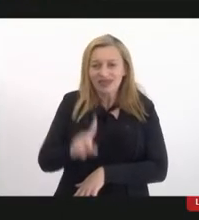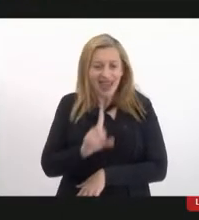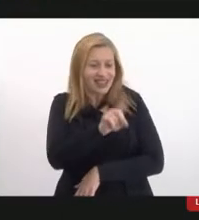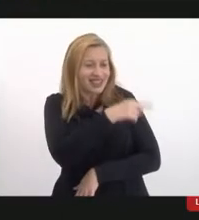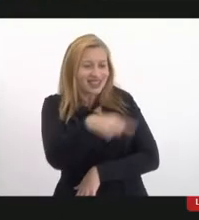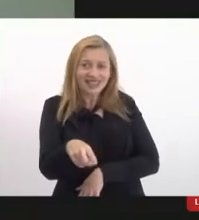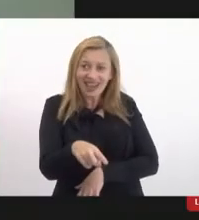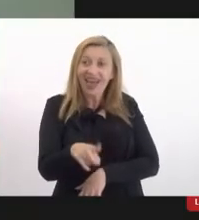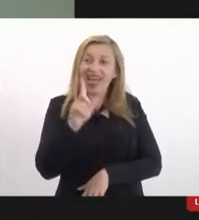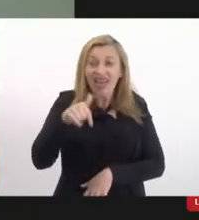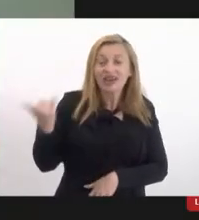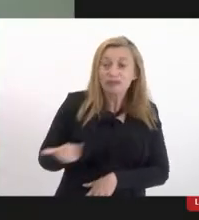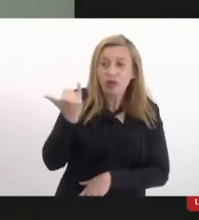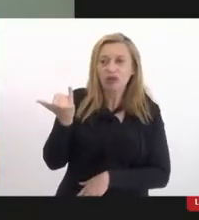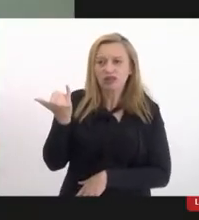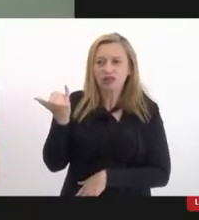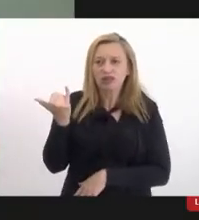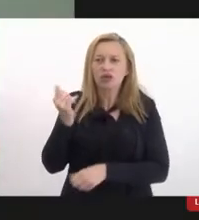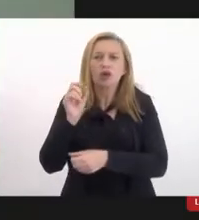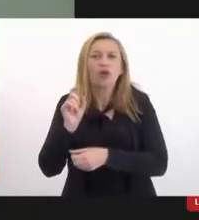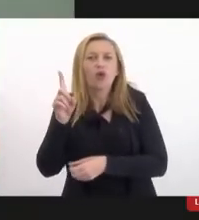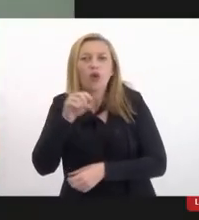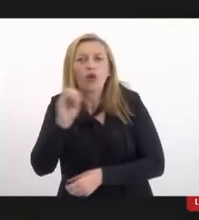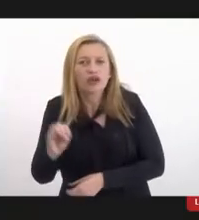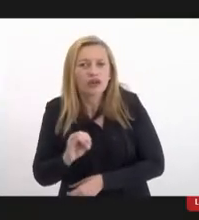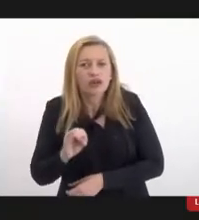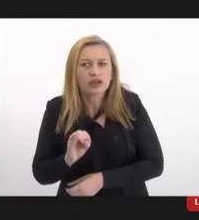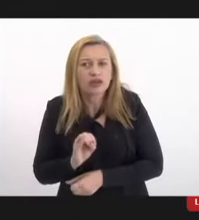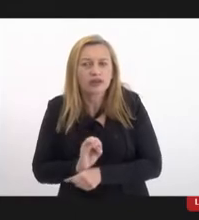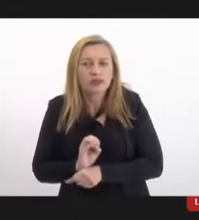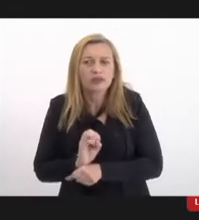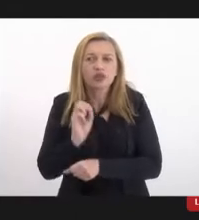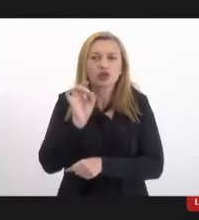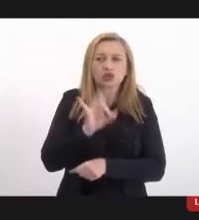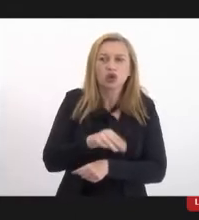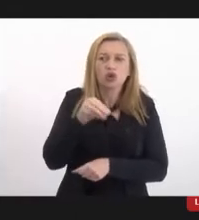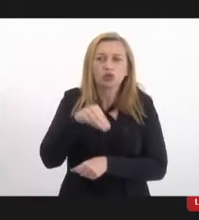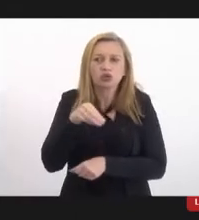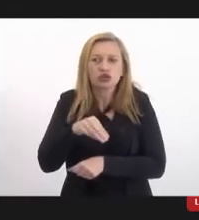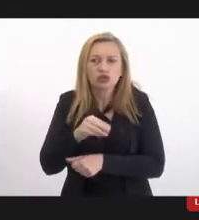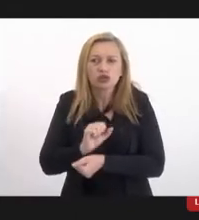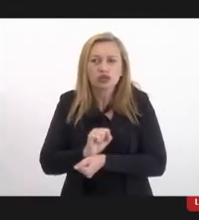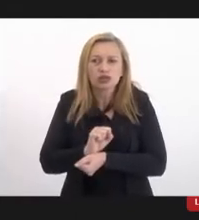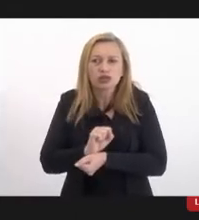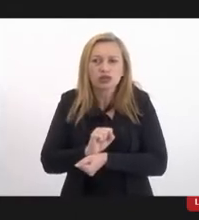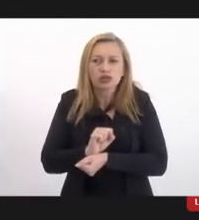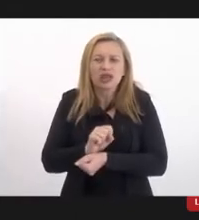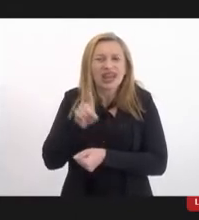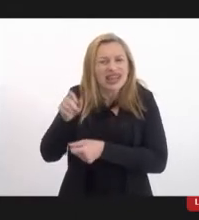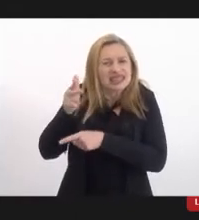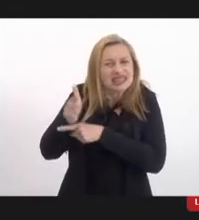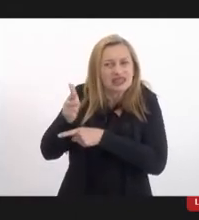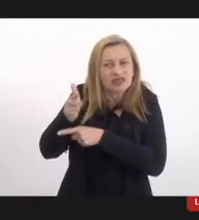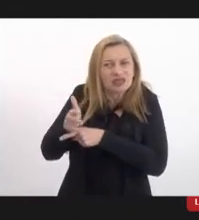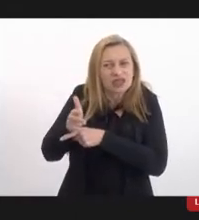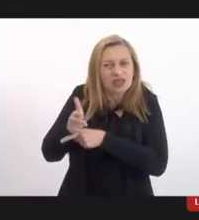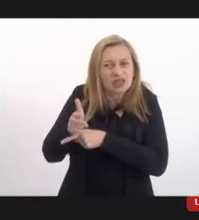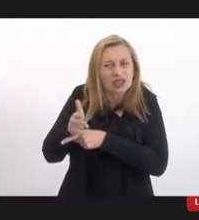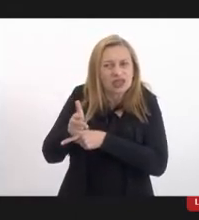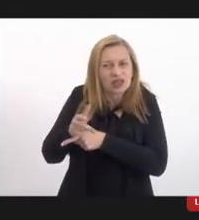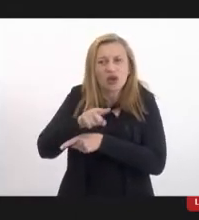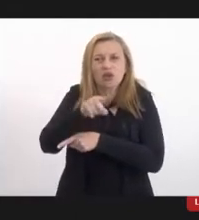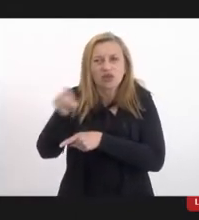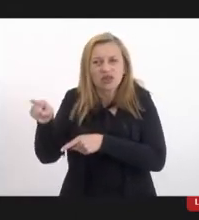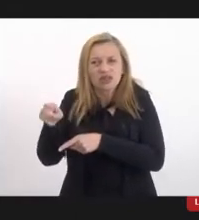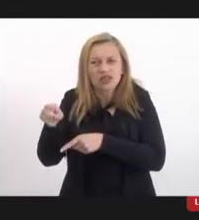então é importante pois não Débora só um minutinho esse vídeo vocês